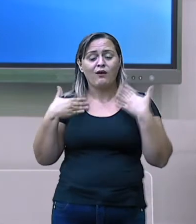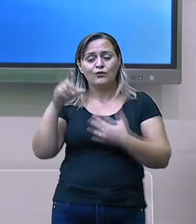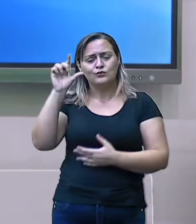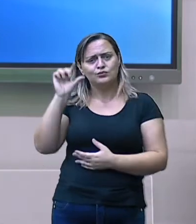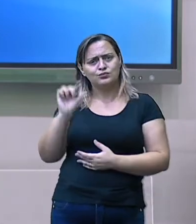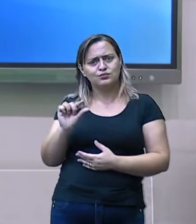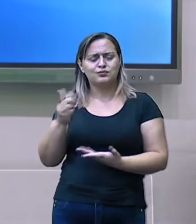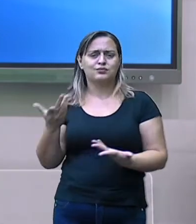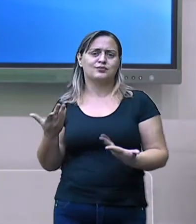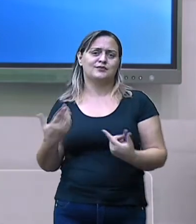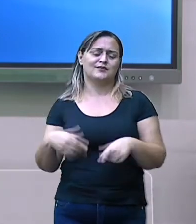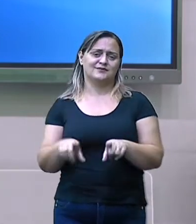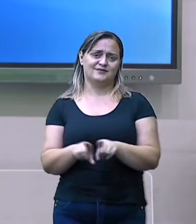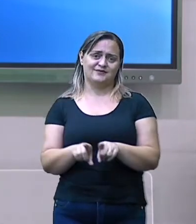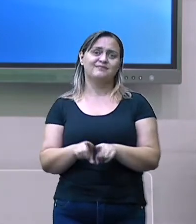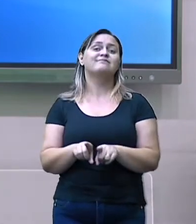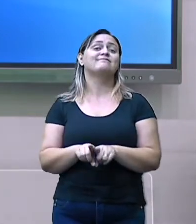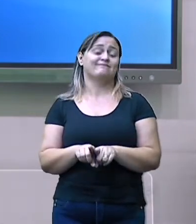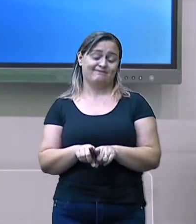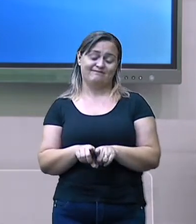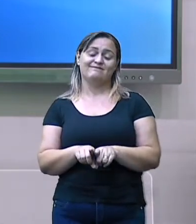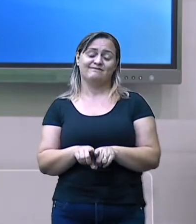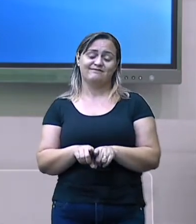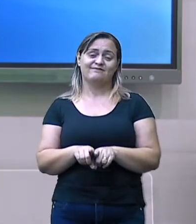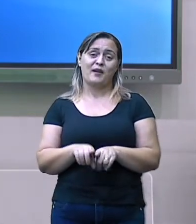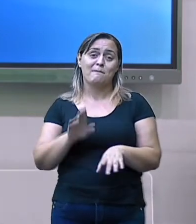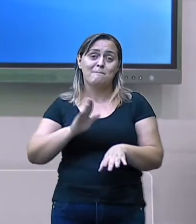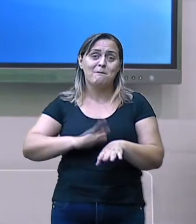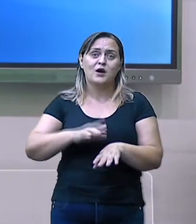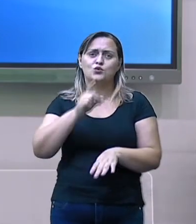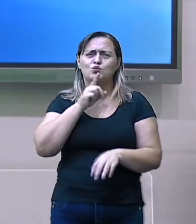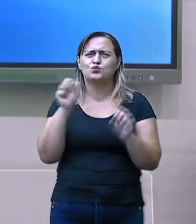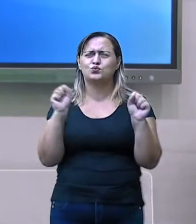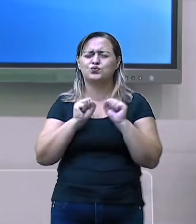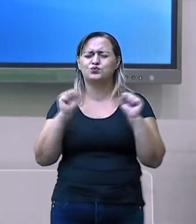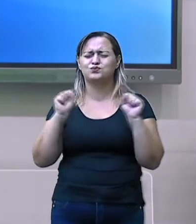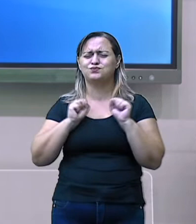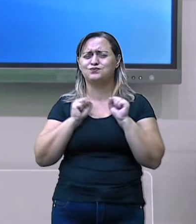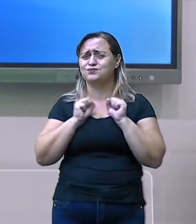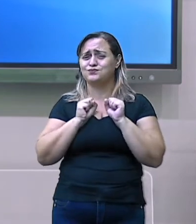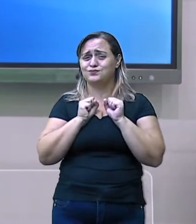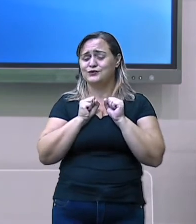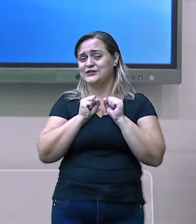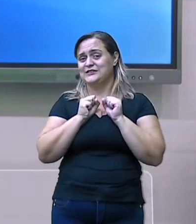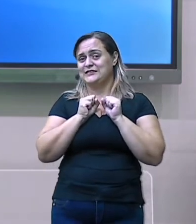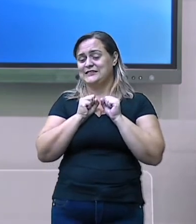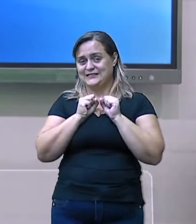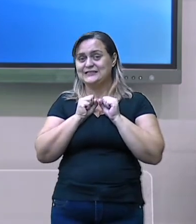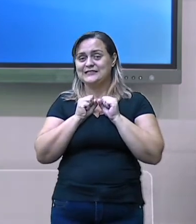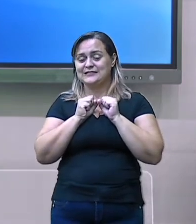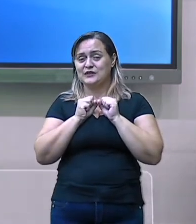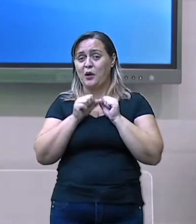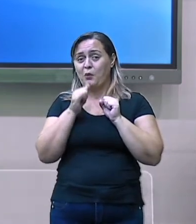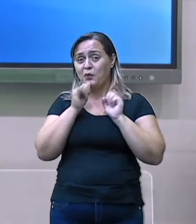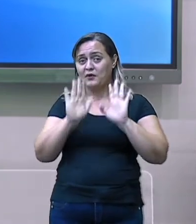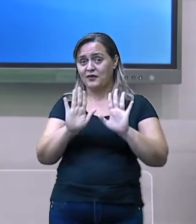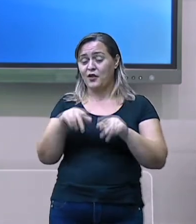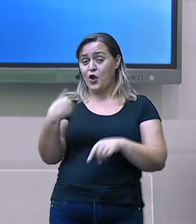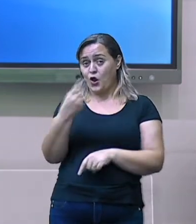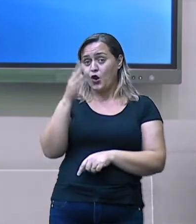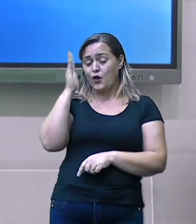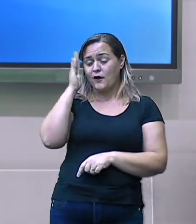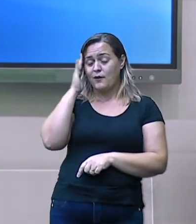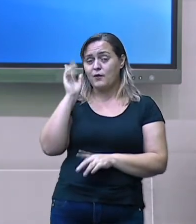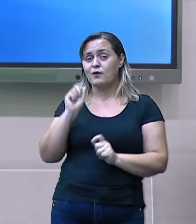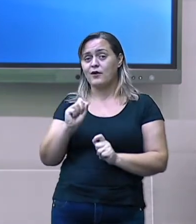E nós bem sabemos que para uma floresta exuberante, nós